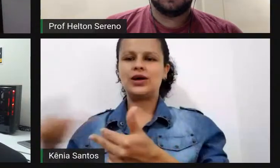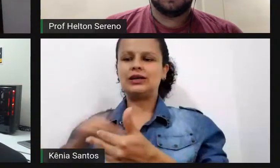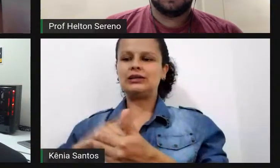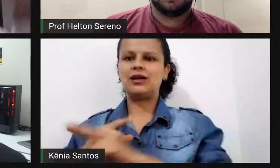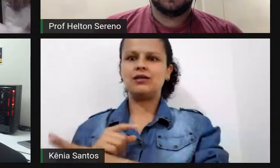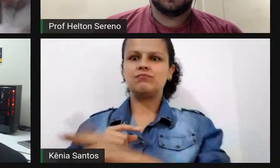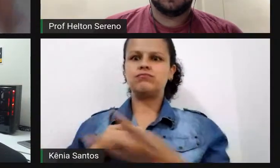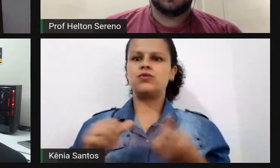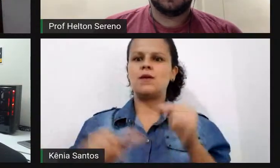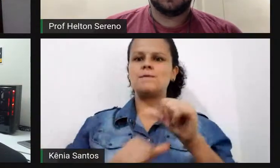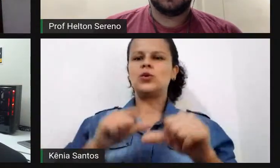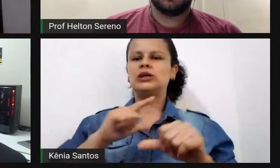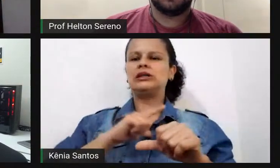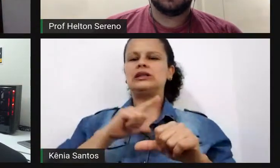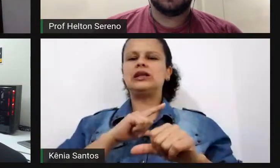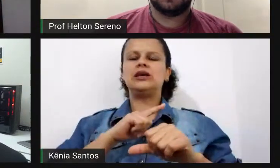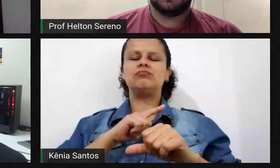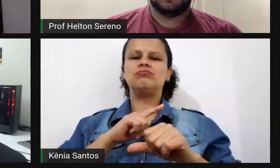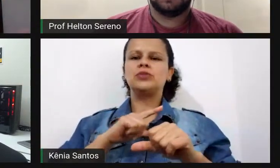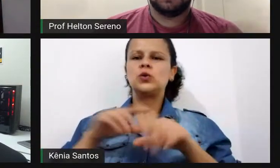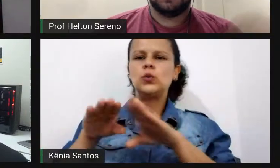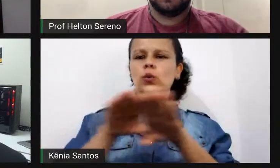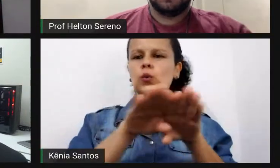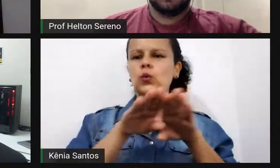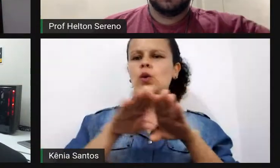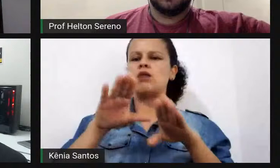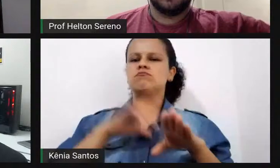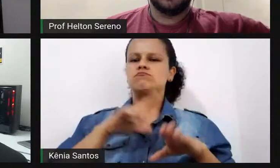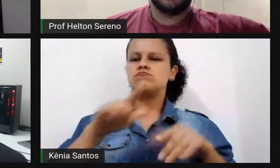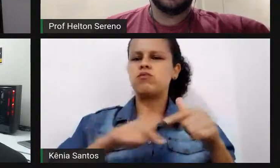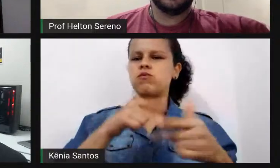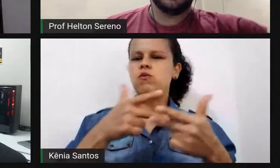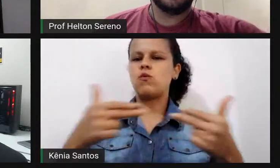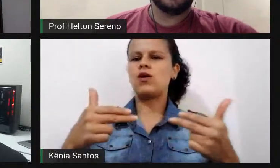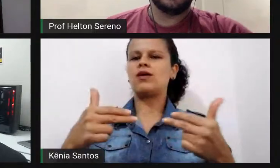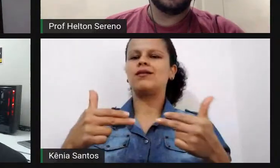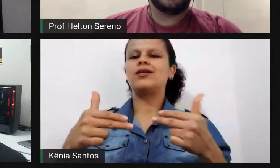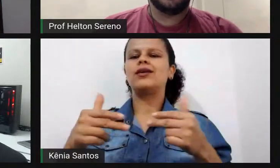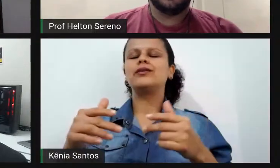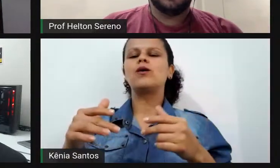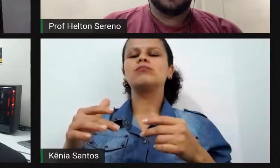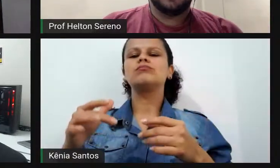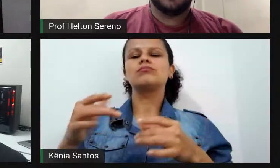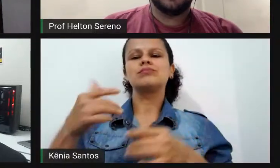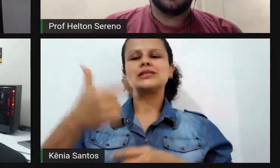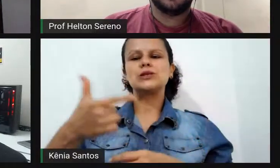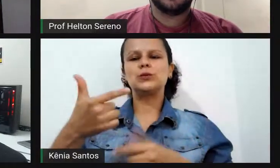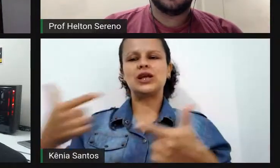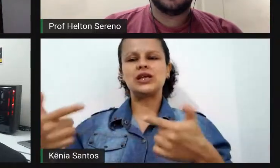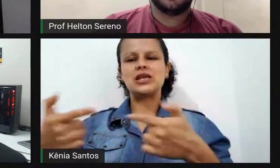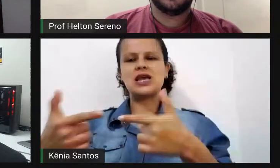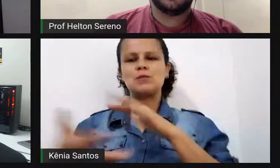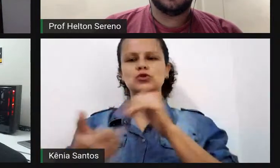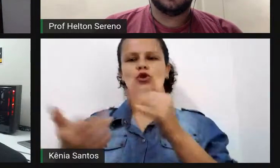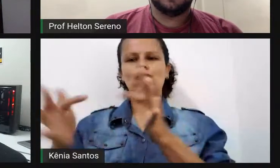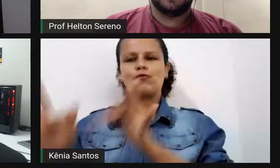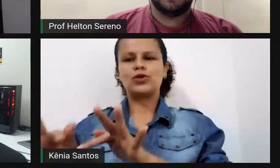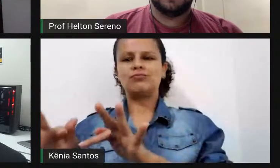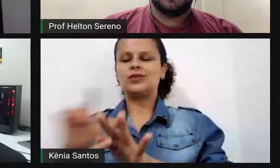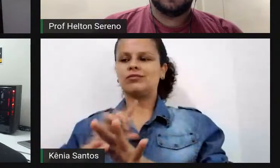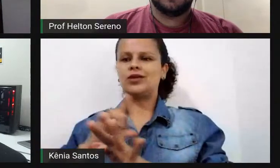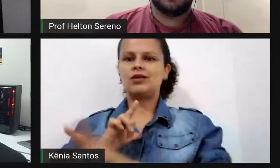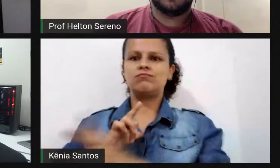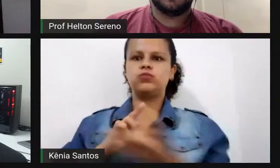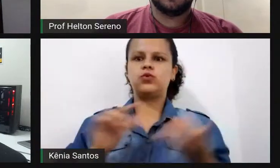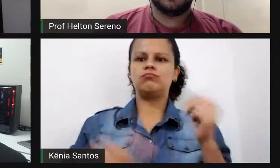sustentabilidade, dentre outros aspectos, né? Desde o final da Segunda Guerra Mundial. E nessas mudanças, o motor, o